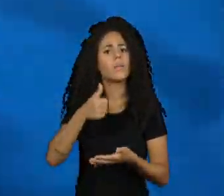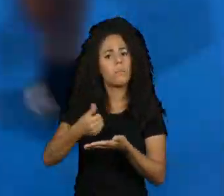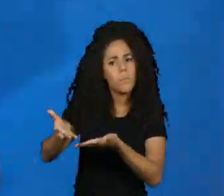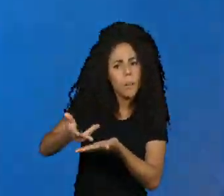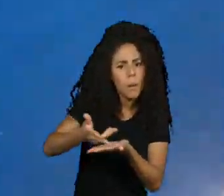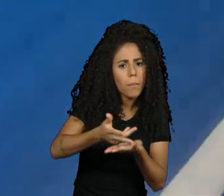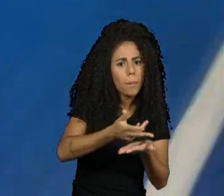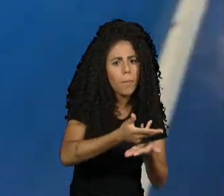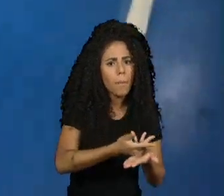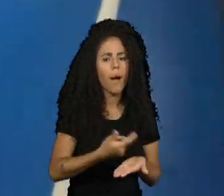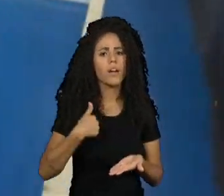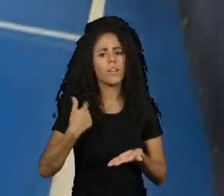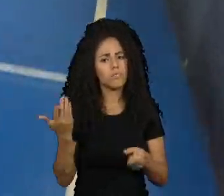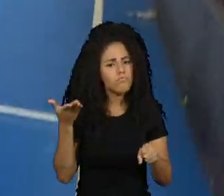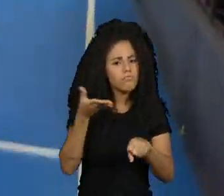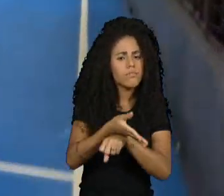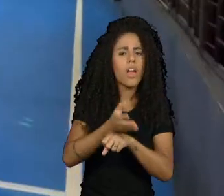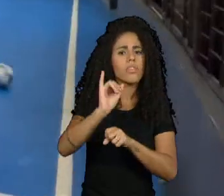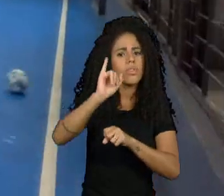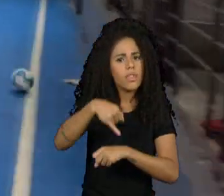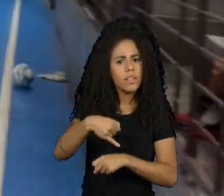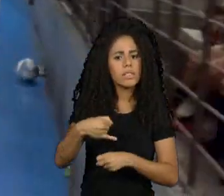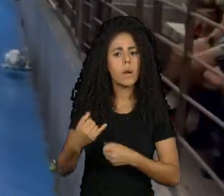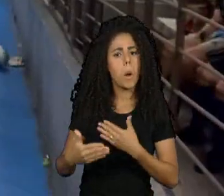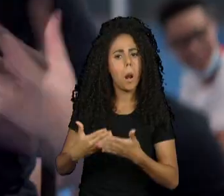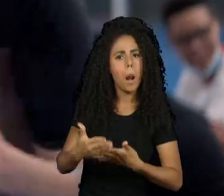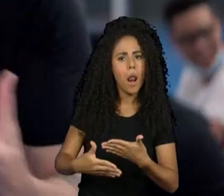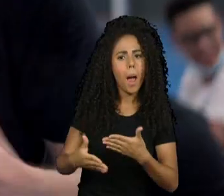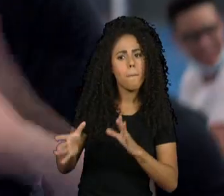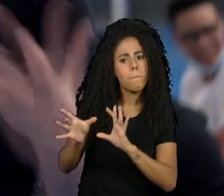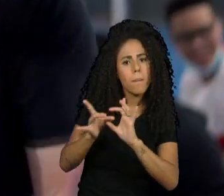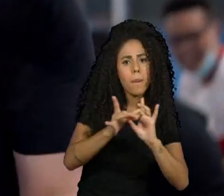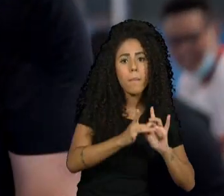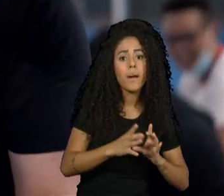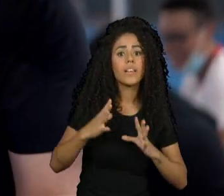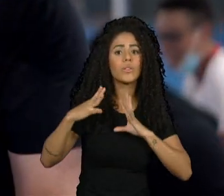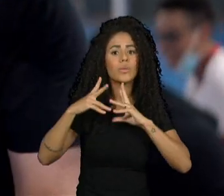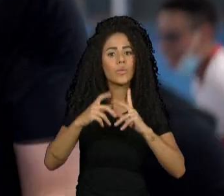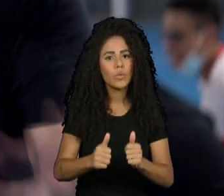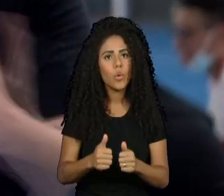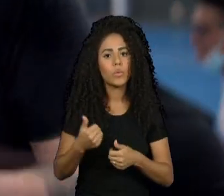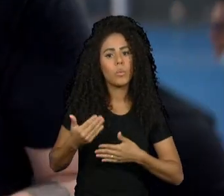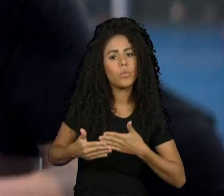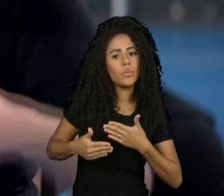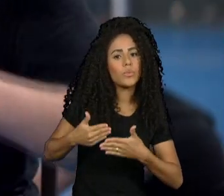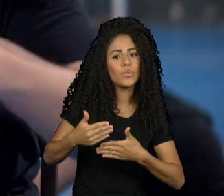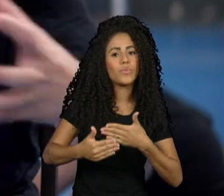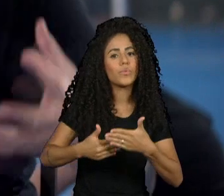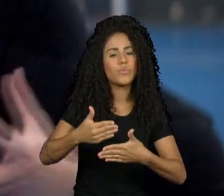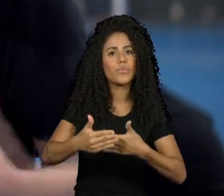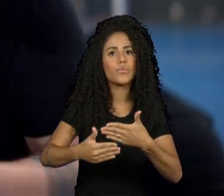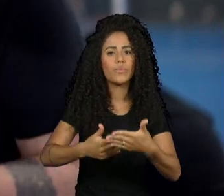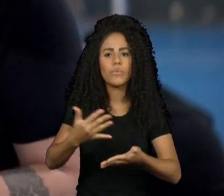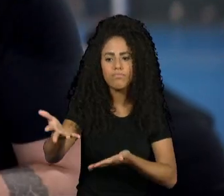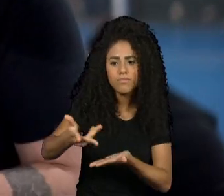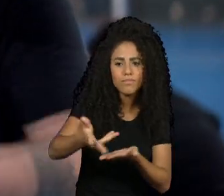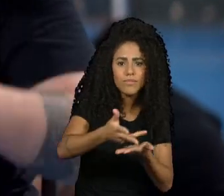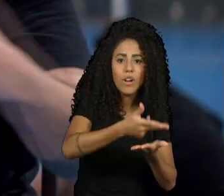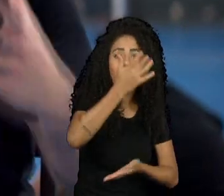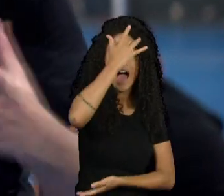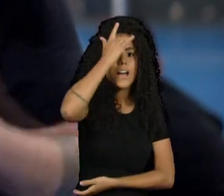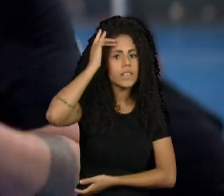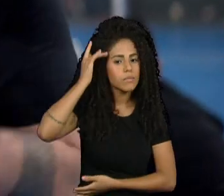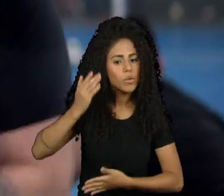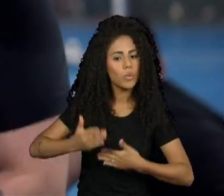senso de pertencimento, esse lugar em que a gente se encontra, não mais para jogar no alto rendimento, mas alocado aqui no nosso